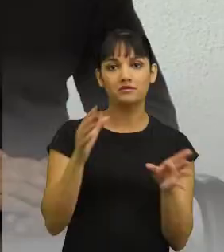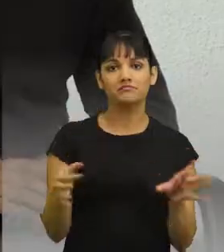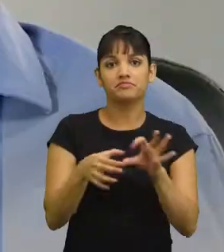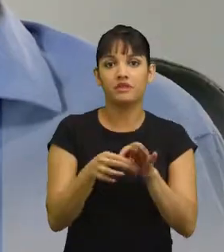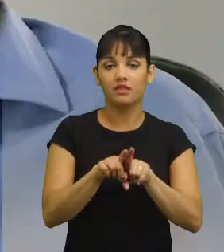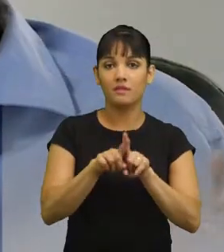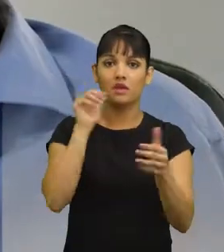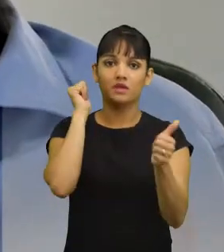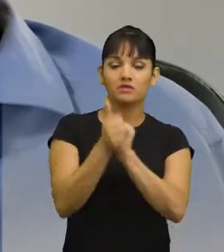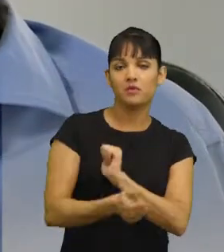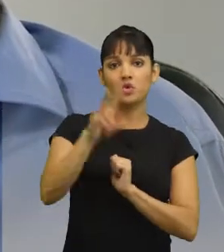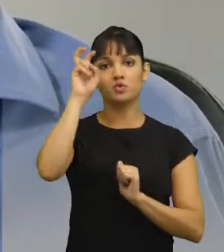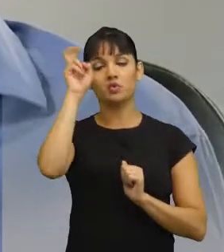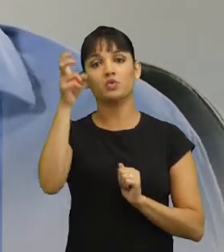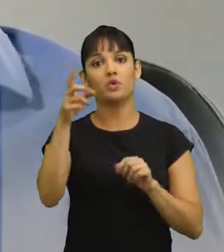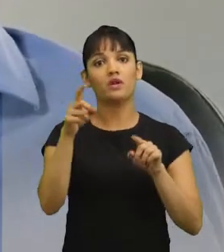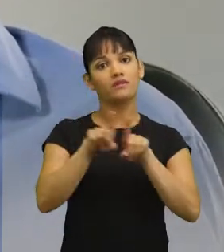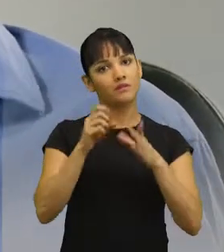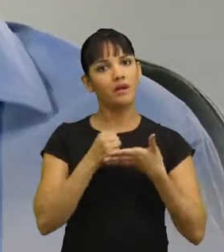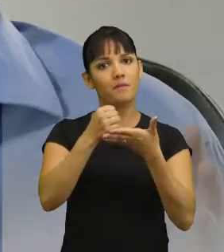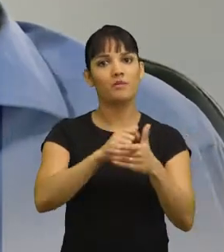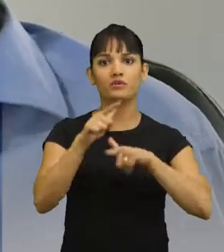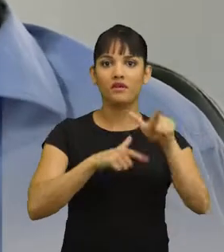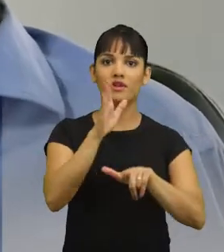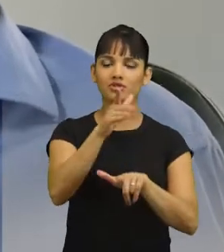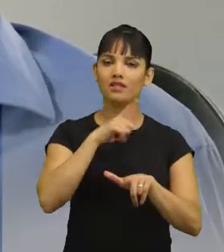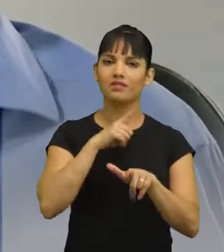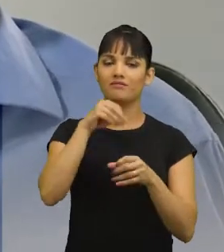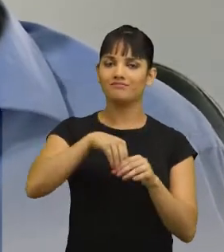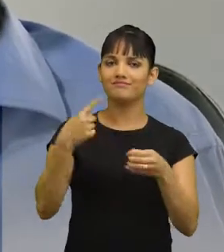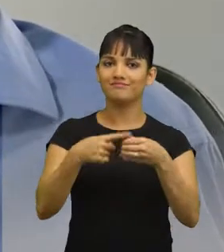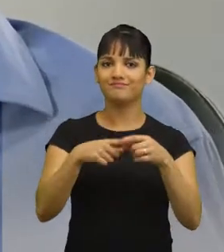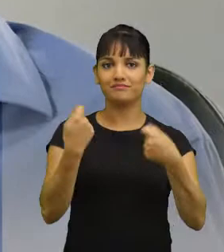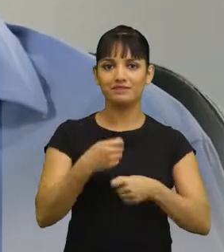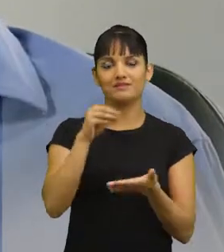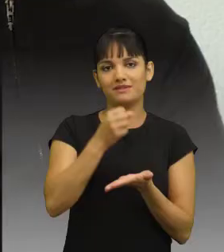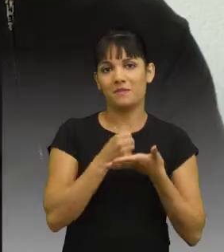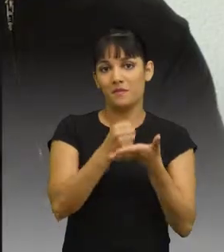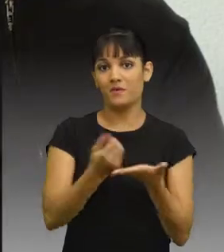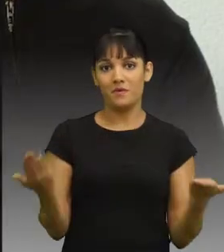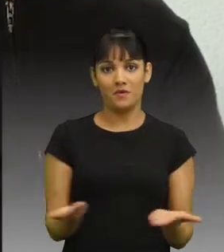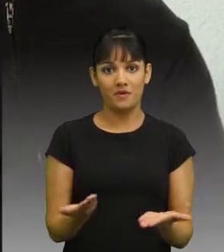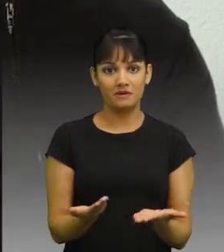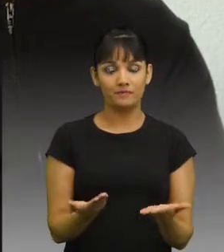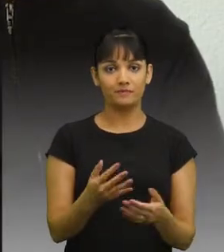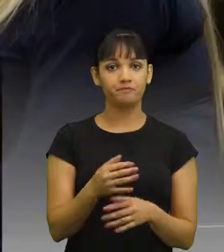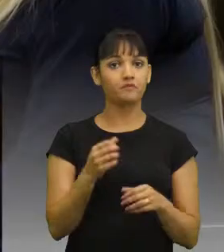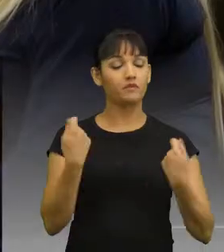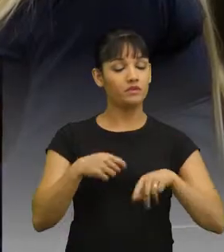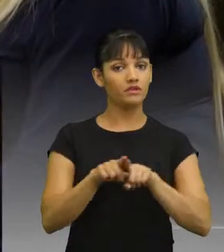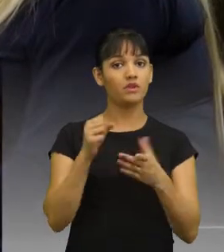esporte. E, ao mesmo tempo, você vai estar apoiando atividades que existem nas cidades e que precisam de apoio. Nós vamos precisar contratar